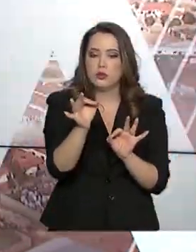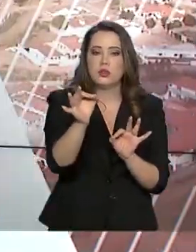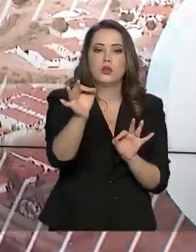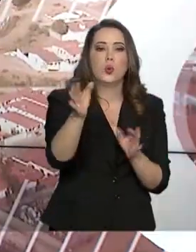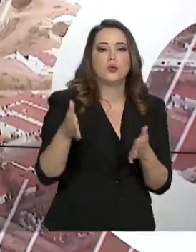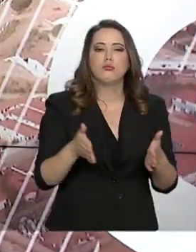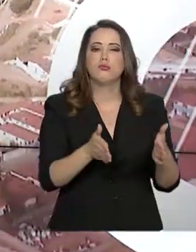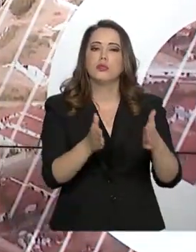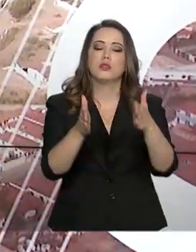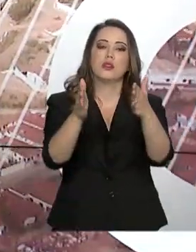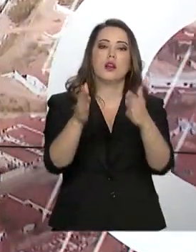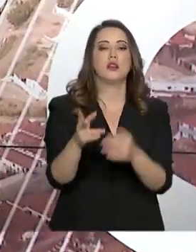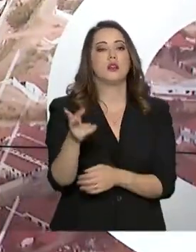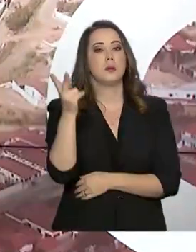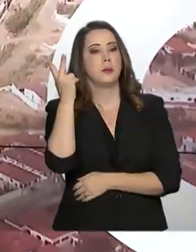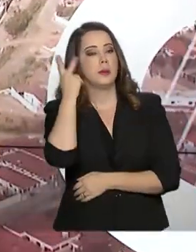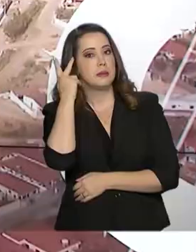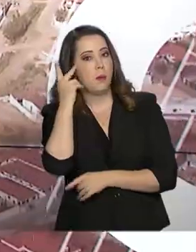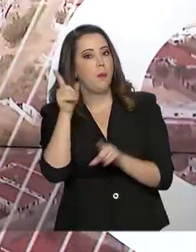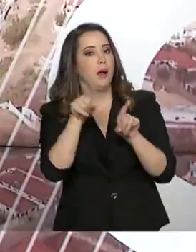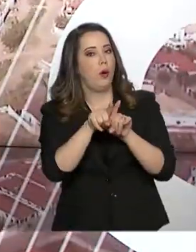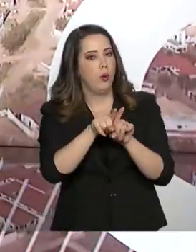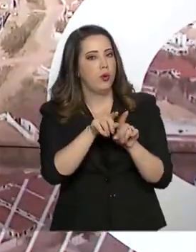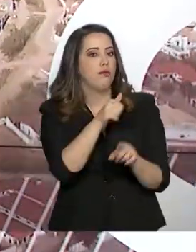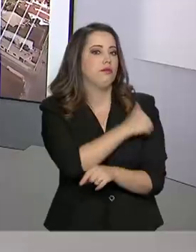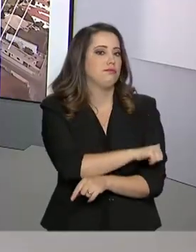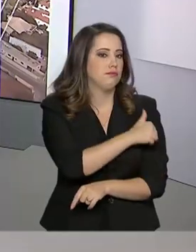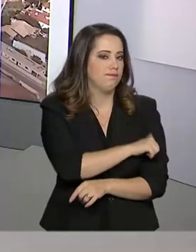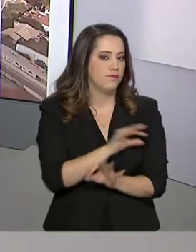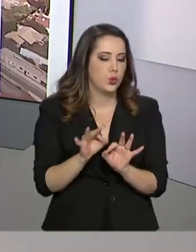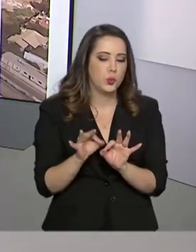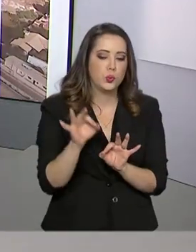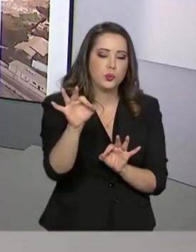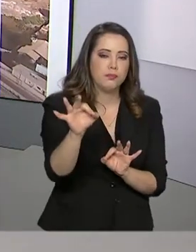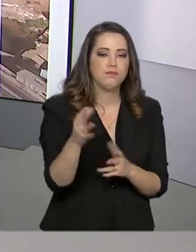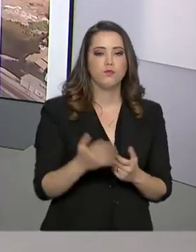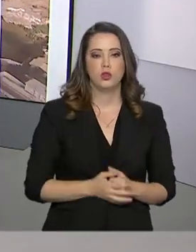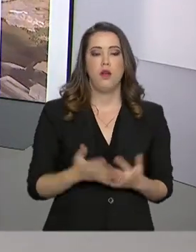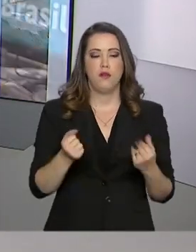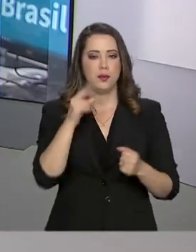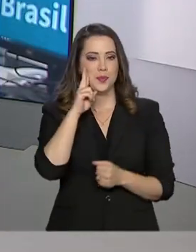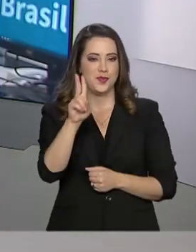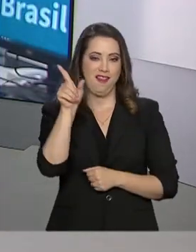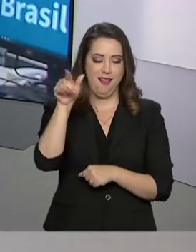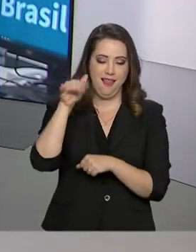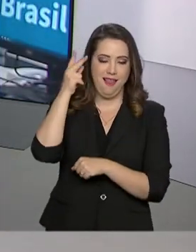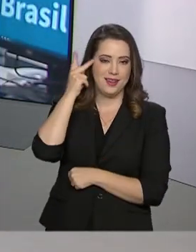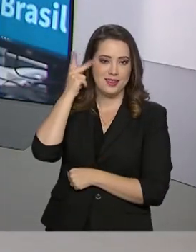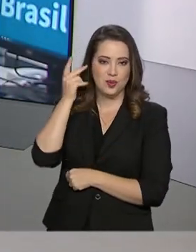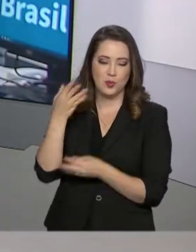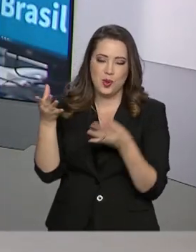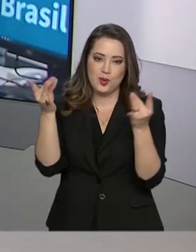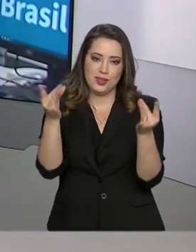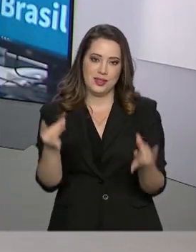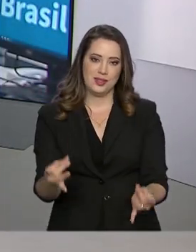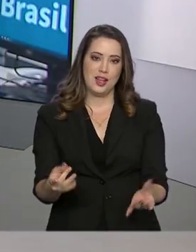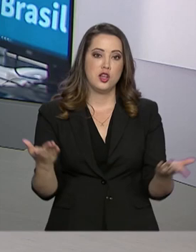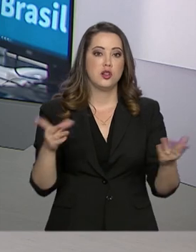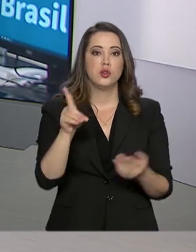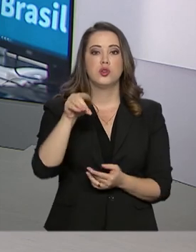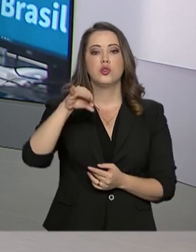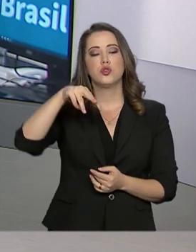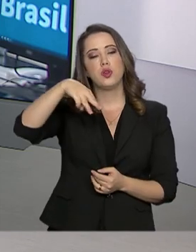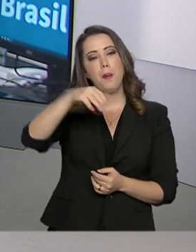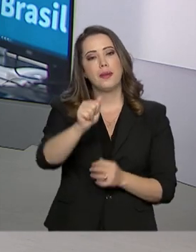regiões metropolitanas do país, São Paulo e Rio de Janeiro. Vamos então até a capital paulista saber os detalhes ao vivo com o Dimas Sold.